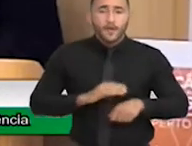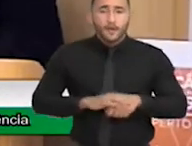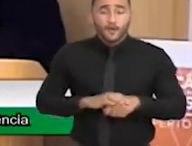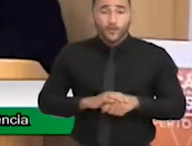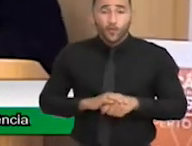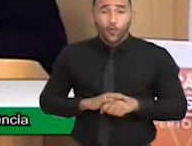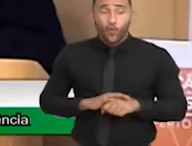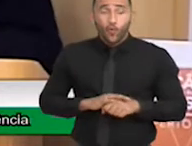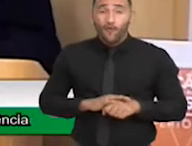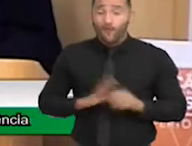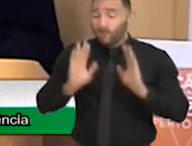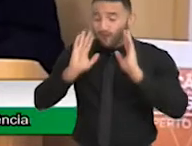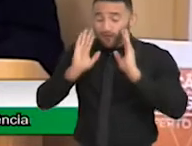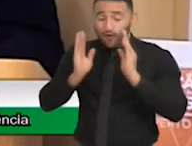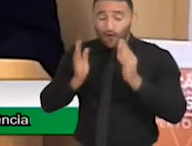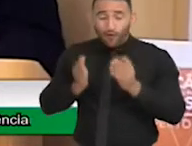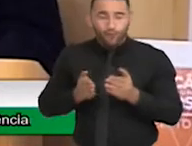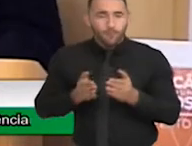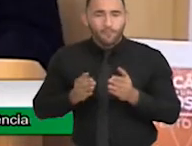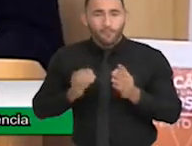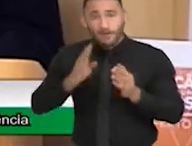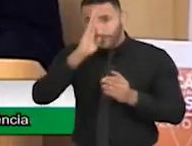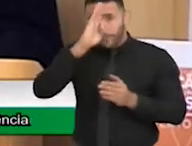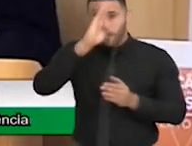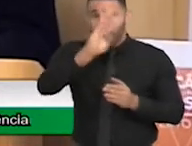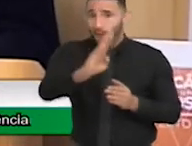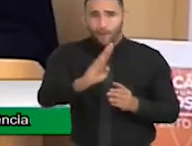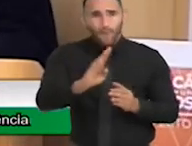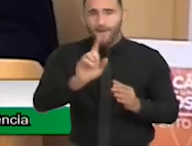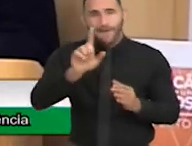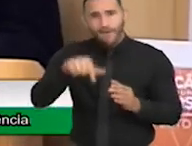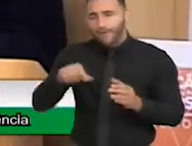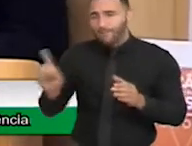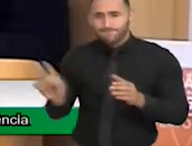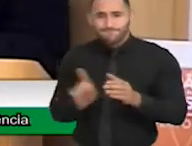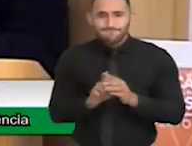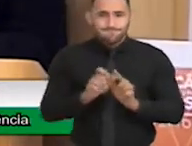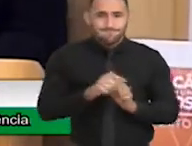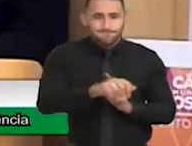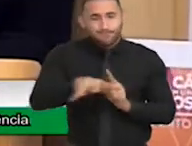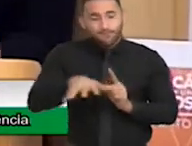maior, o objetivo maior. Nós tínhamos um ministério da integração social.